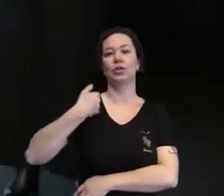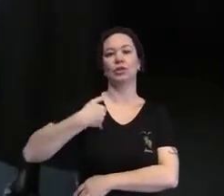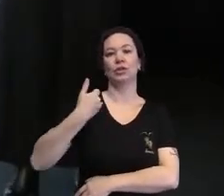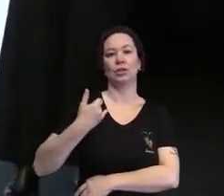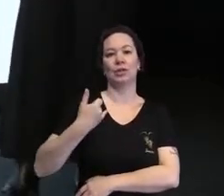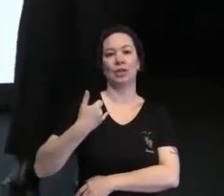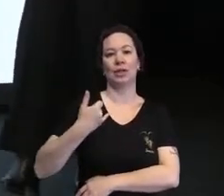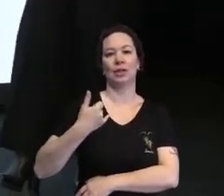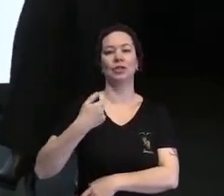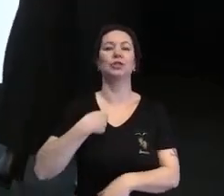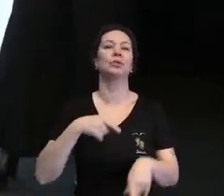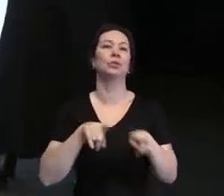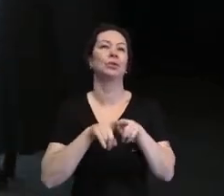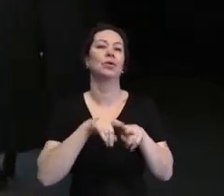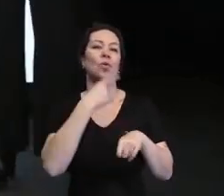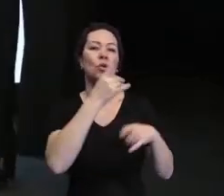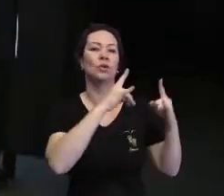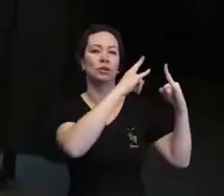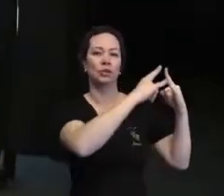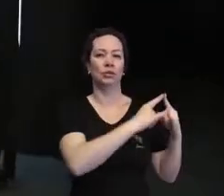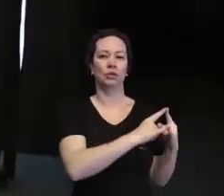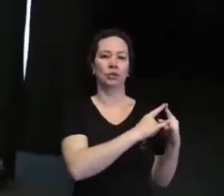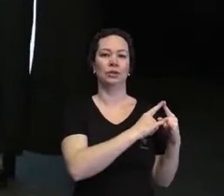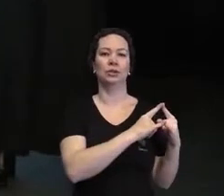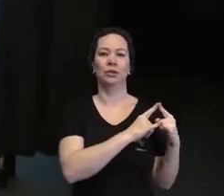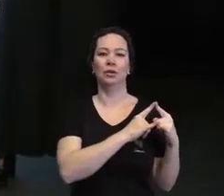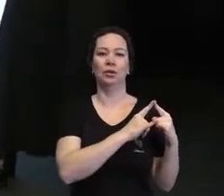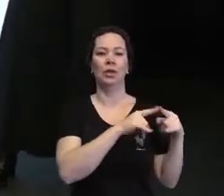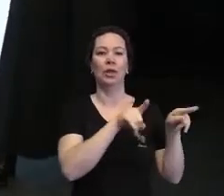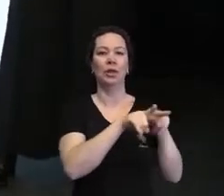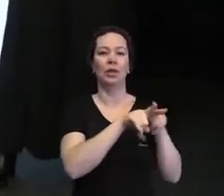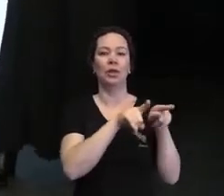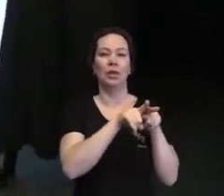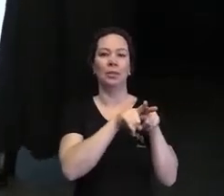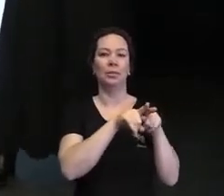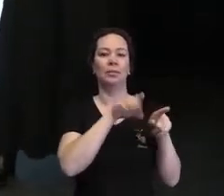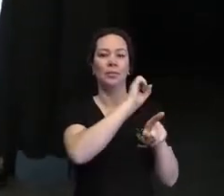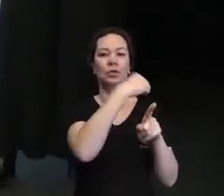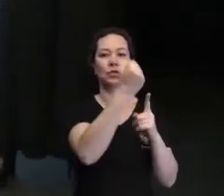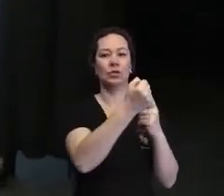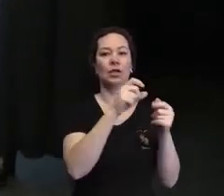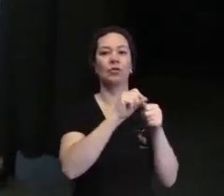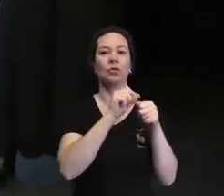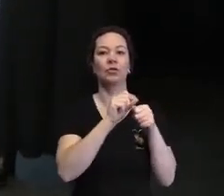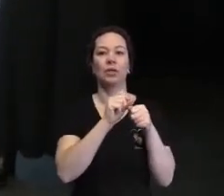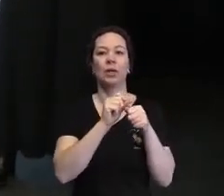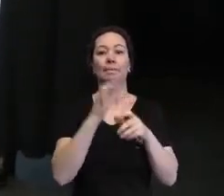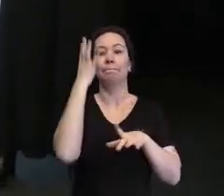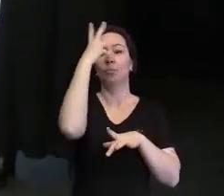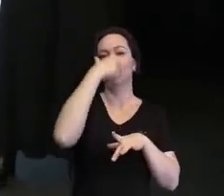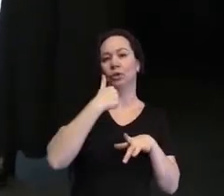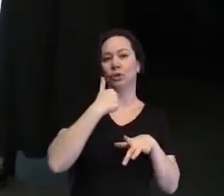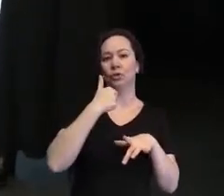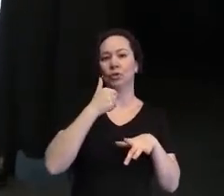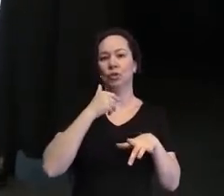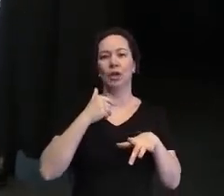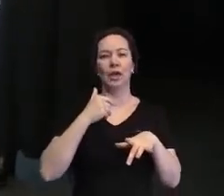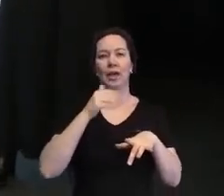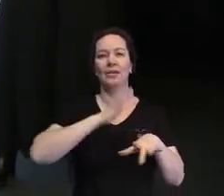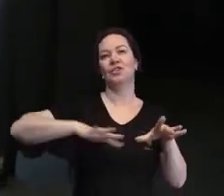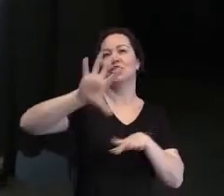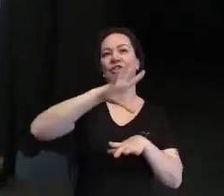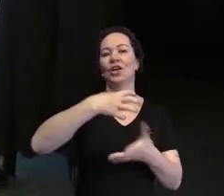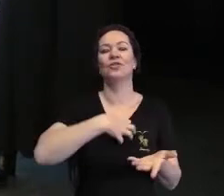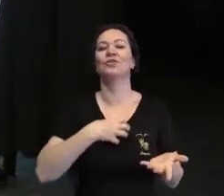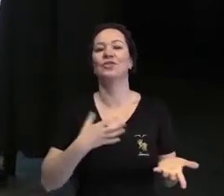junto de uma outra organização da sociedade civil, a gente montou um projeto chamado Beleza em Todas as Suas Formas, que tem como